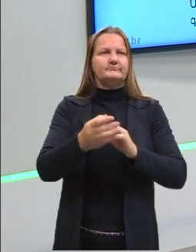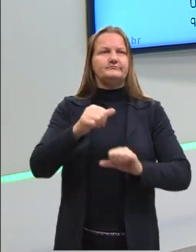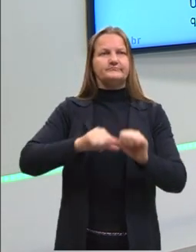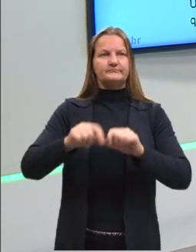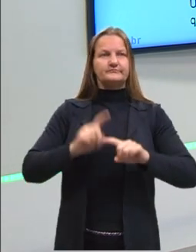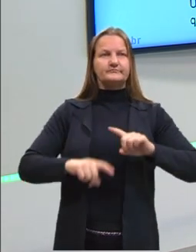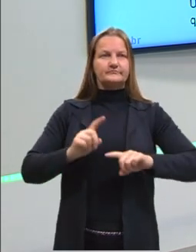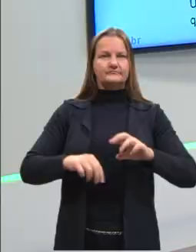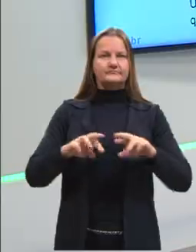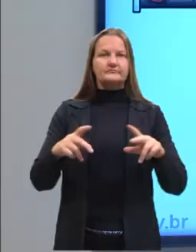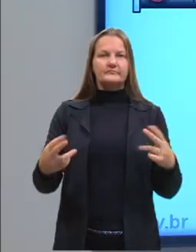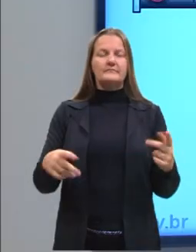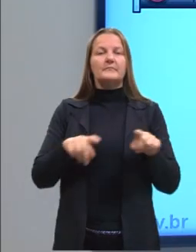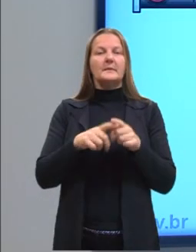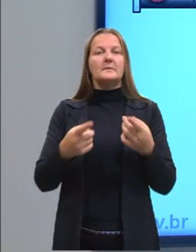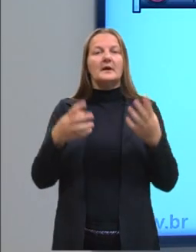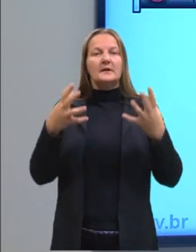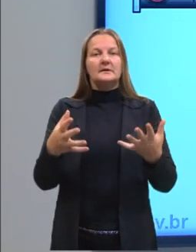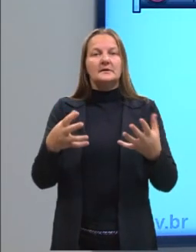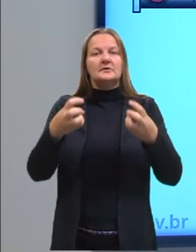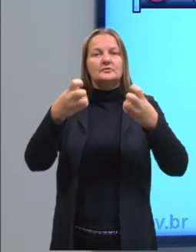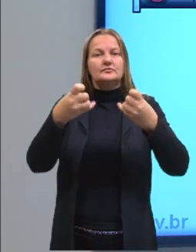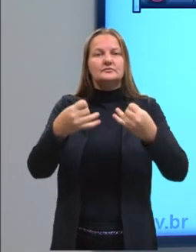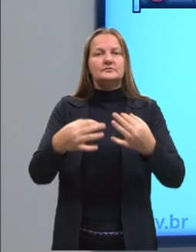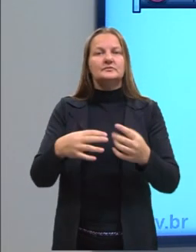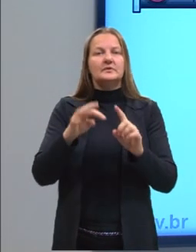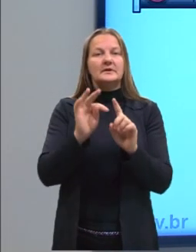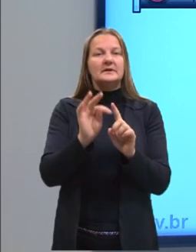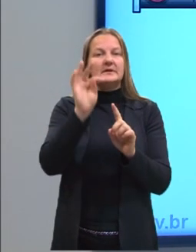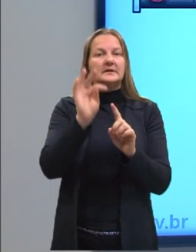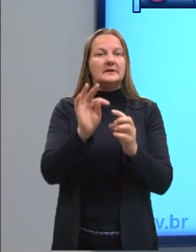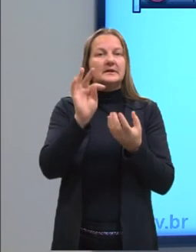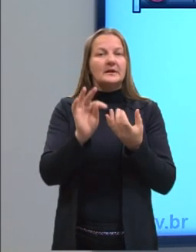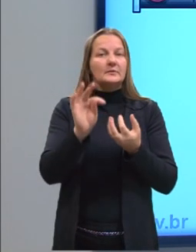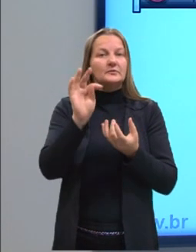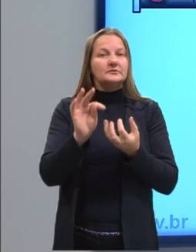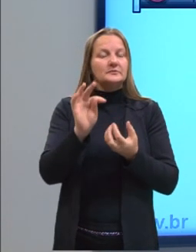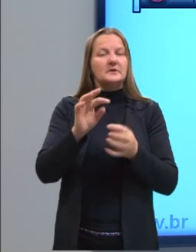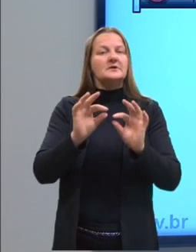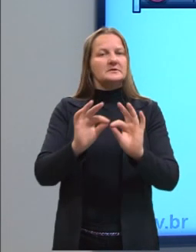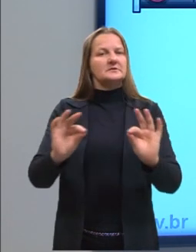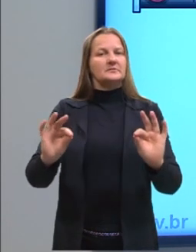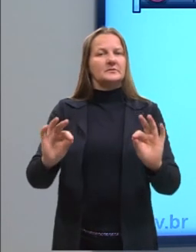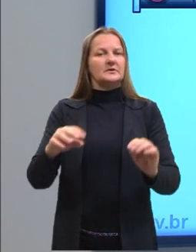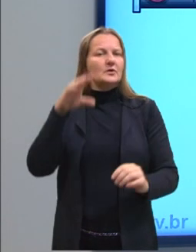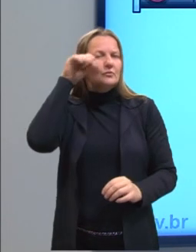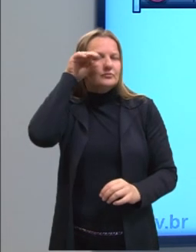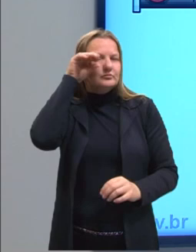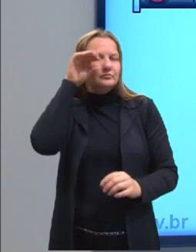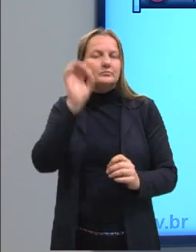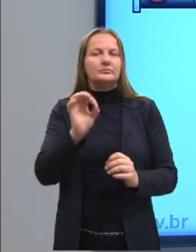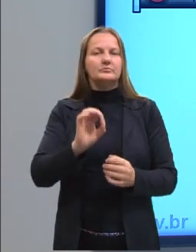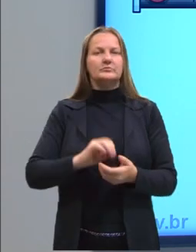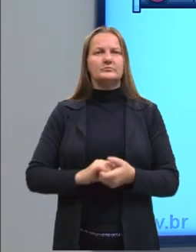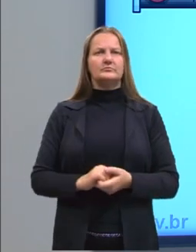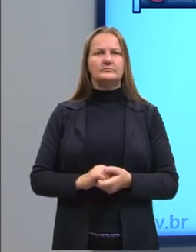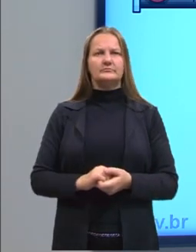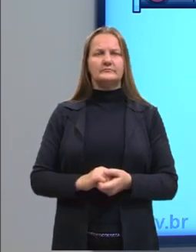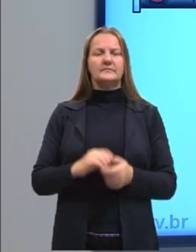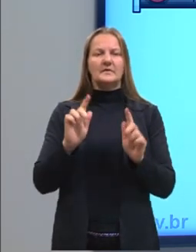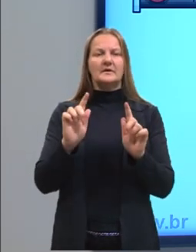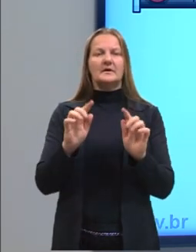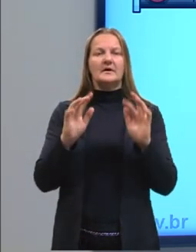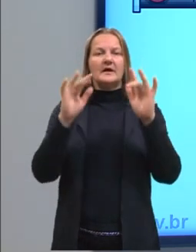da matéria, mas aqui a gente só está falando de um estado termodinâmico, é mais simples. A gente não consegue observar, por exemplo, o